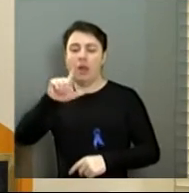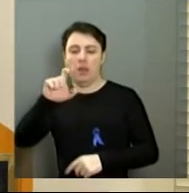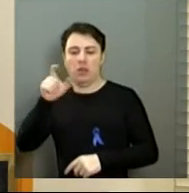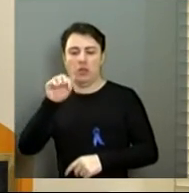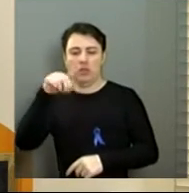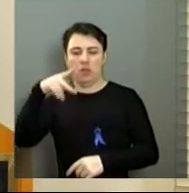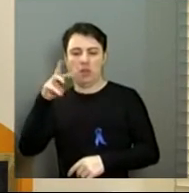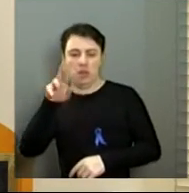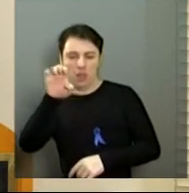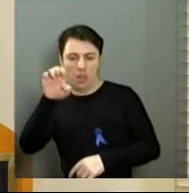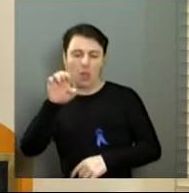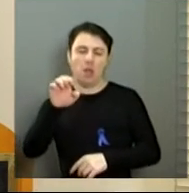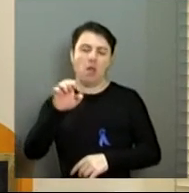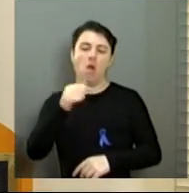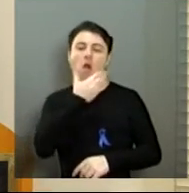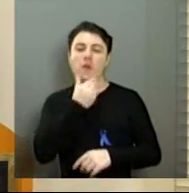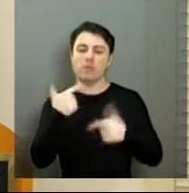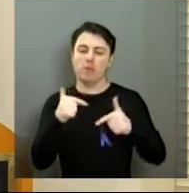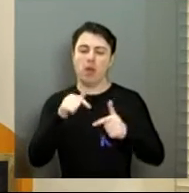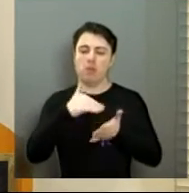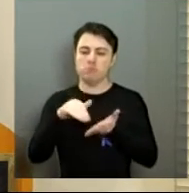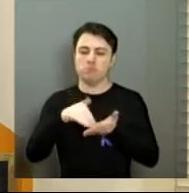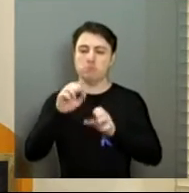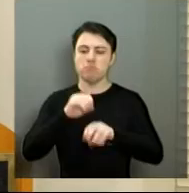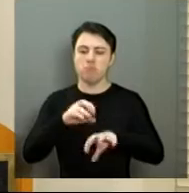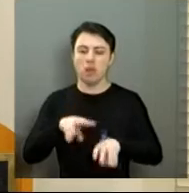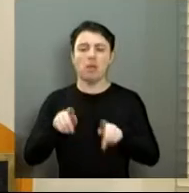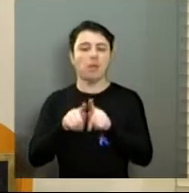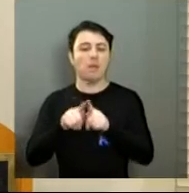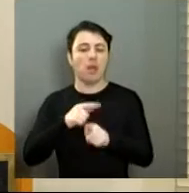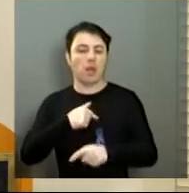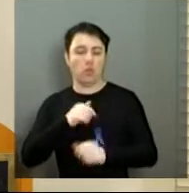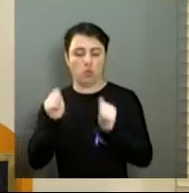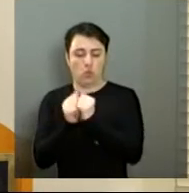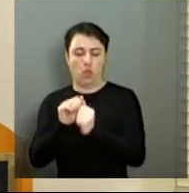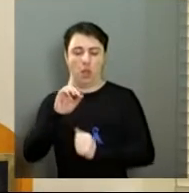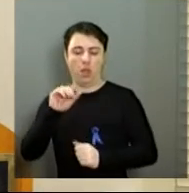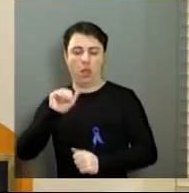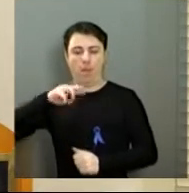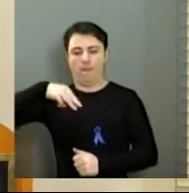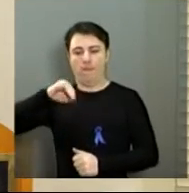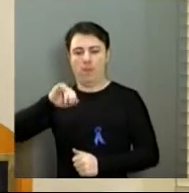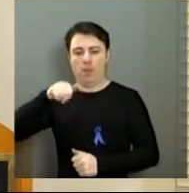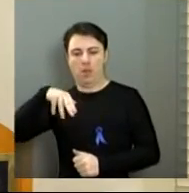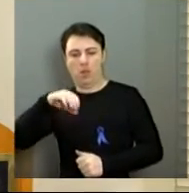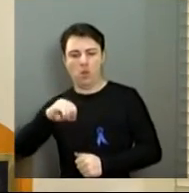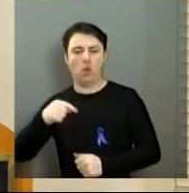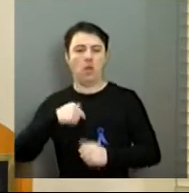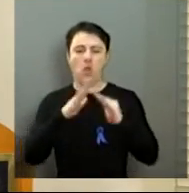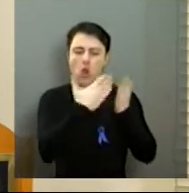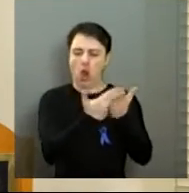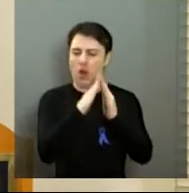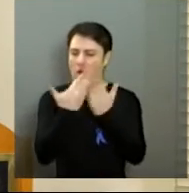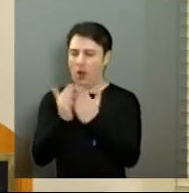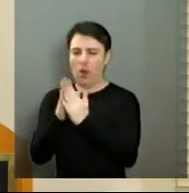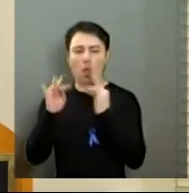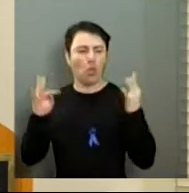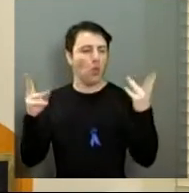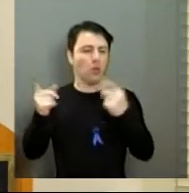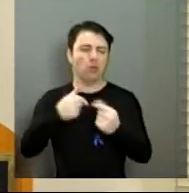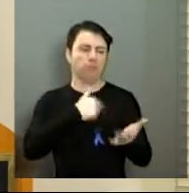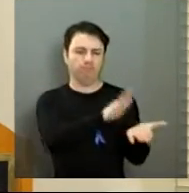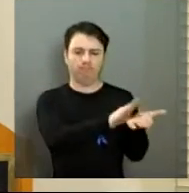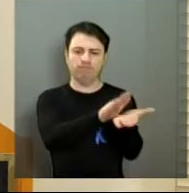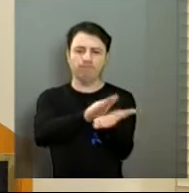no ato a Clélia. Também estive, nesse momento, com o Damiano, parabenizando, então, todas as escolas envolvidas no Concentrans.